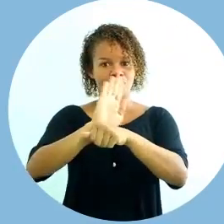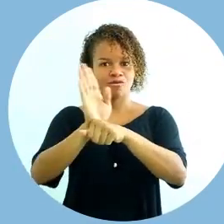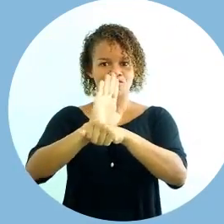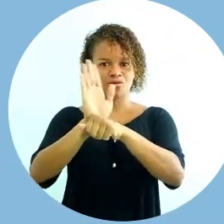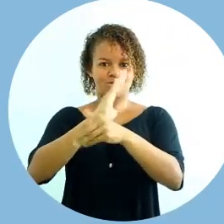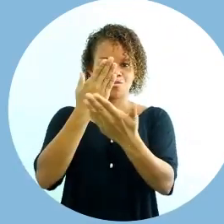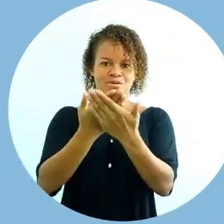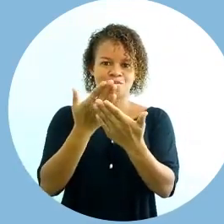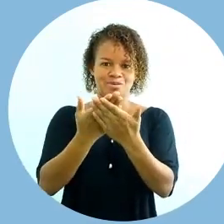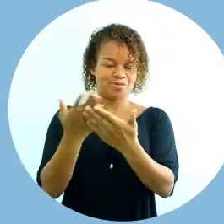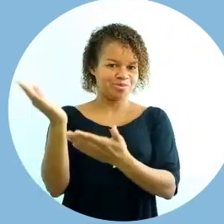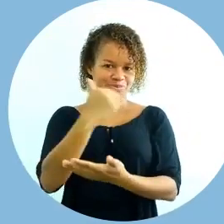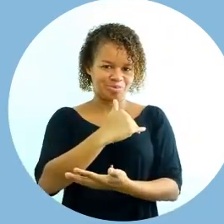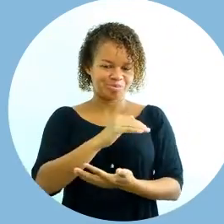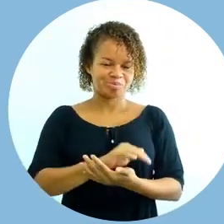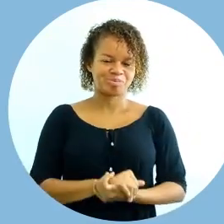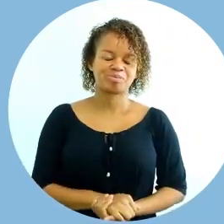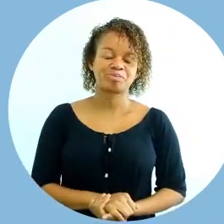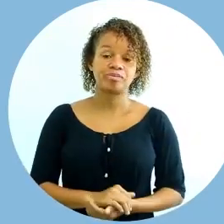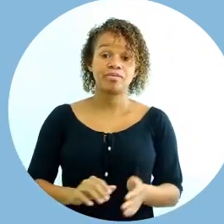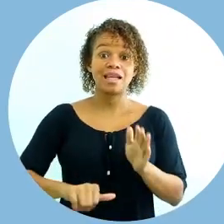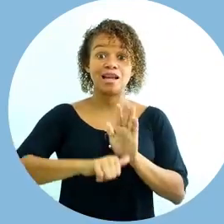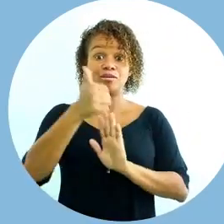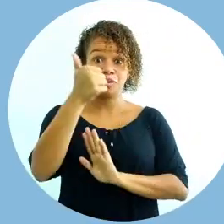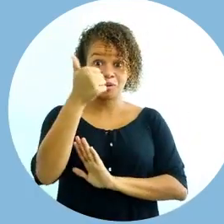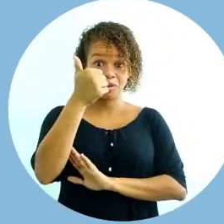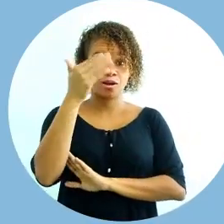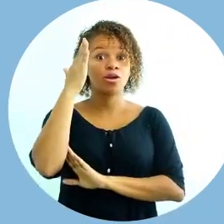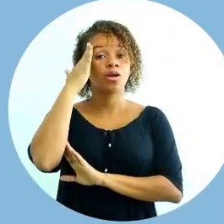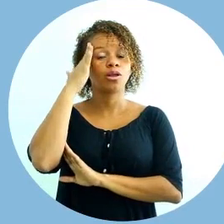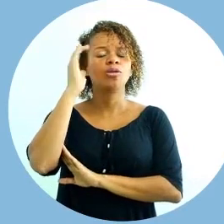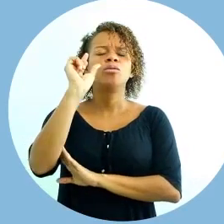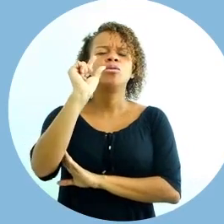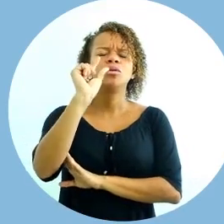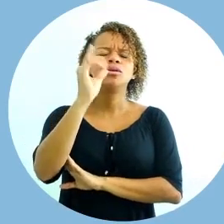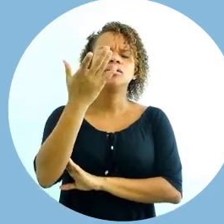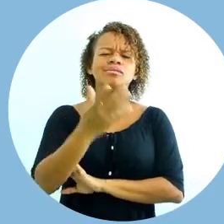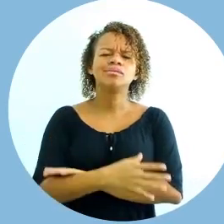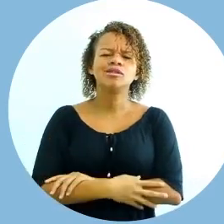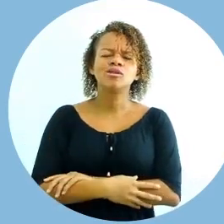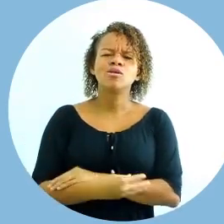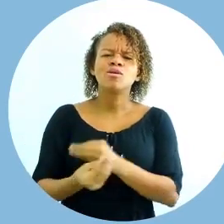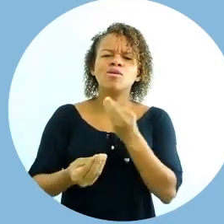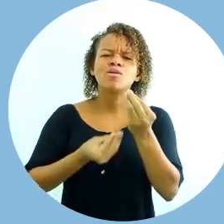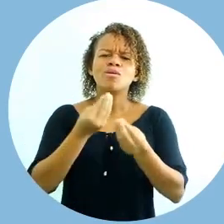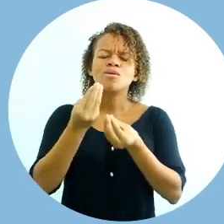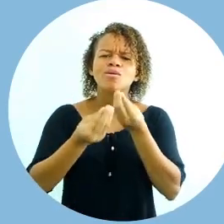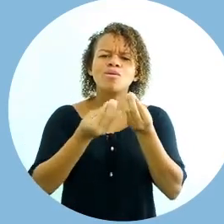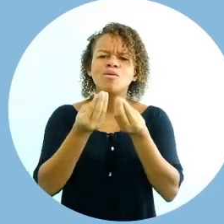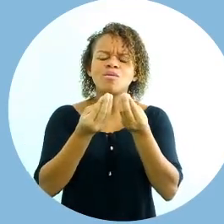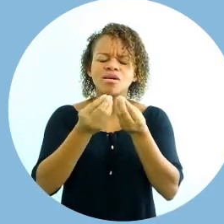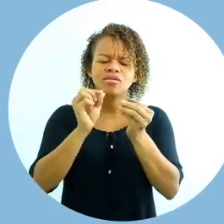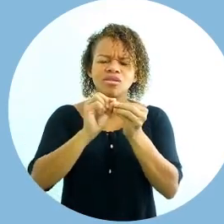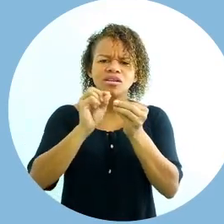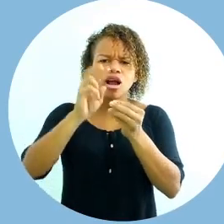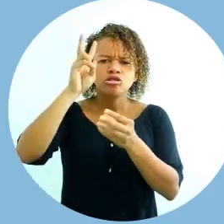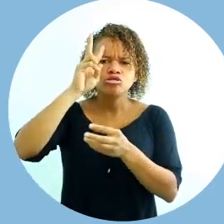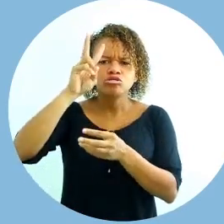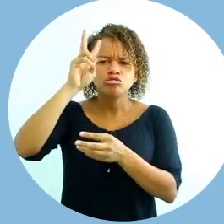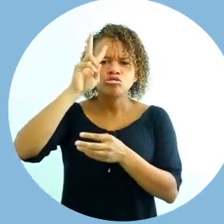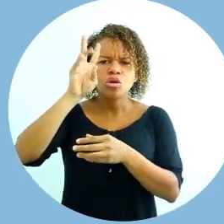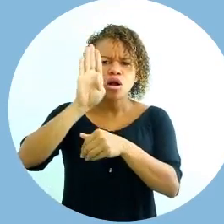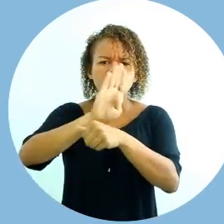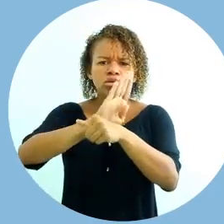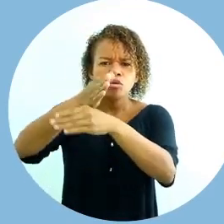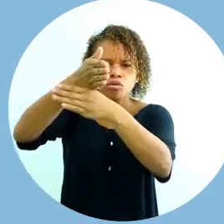videoaula. Vamos lá? Primeiro lugar, vamos entender um pouquinho como é que é essa história